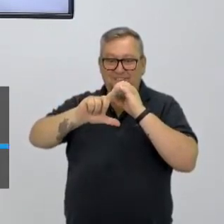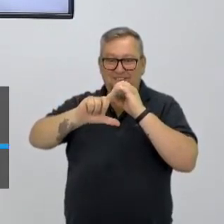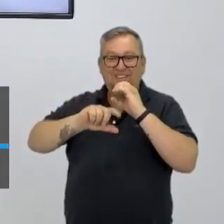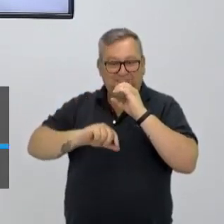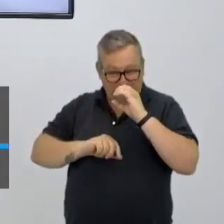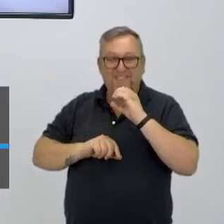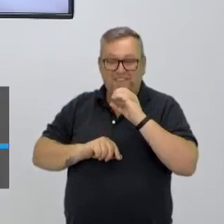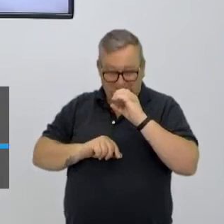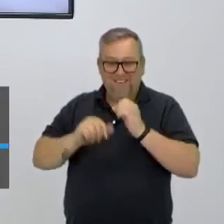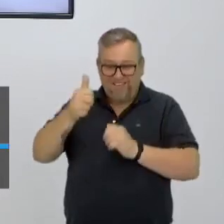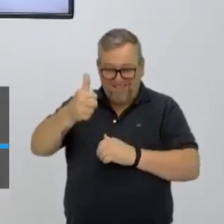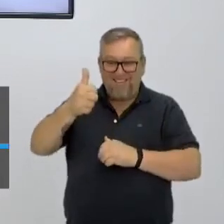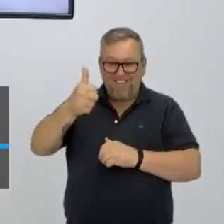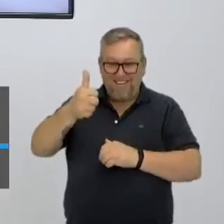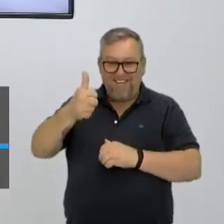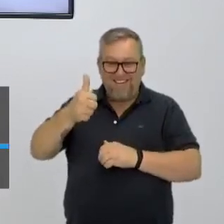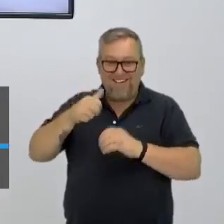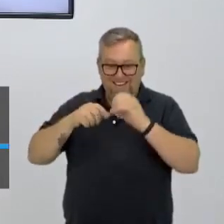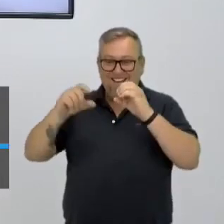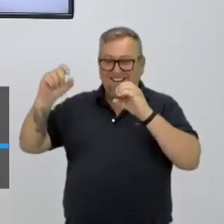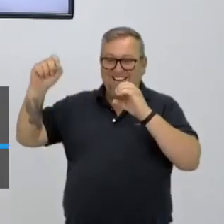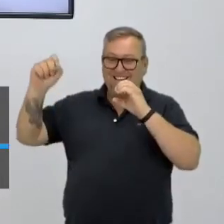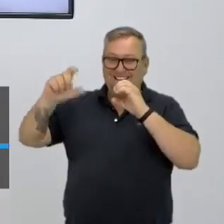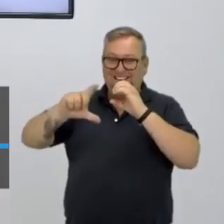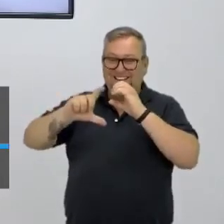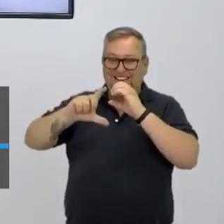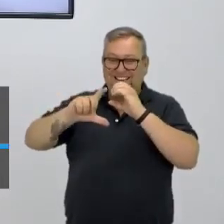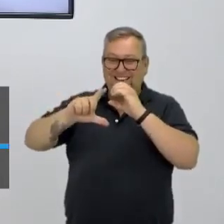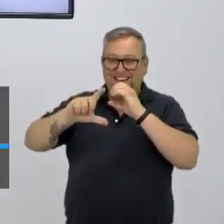É isso? Mais ou menos, né, Sidney?